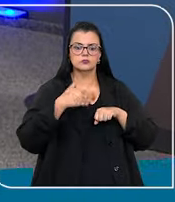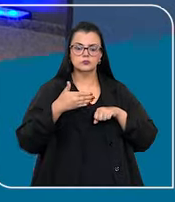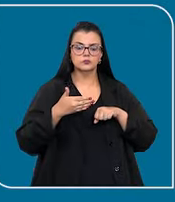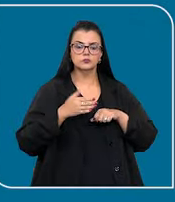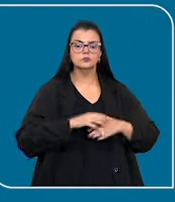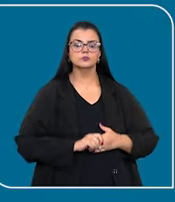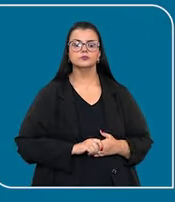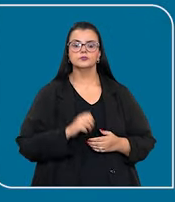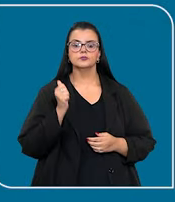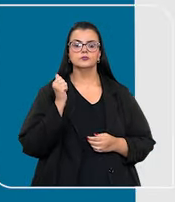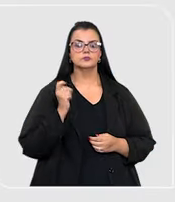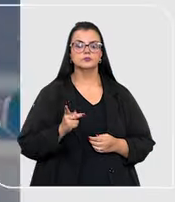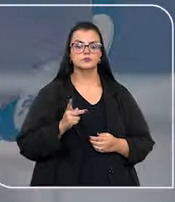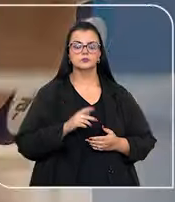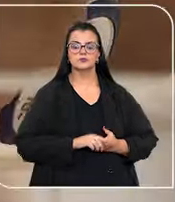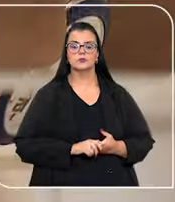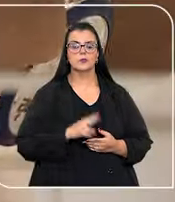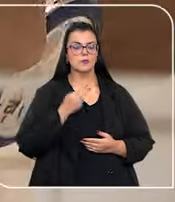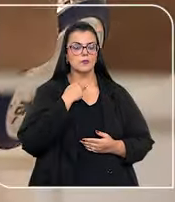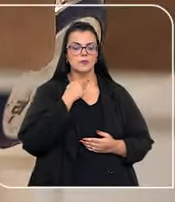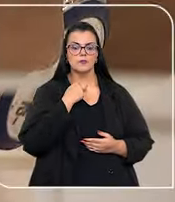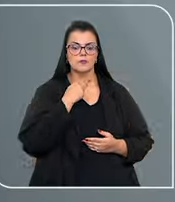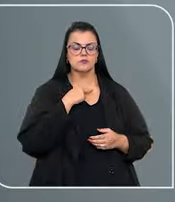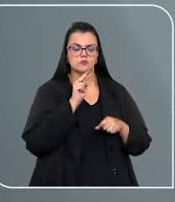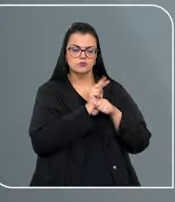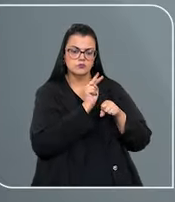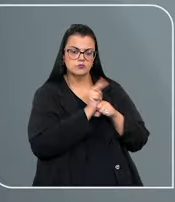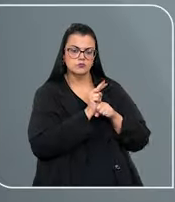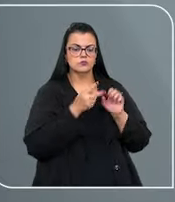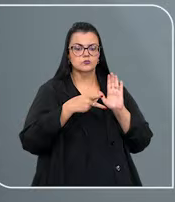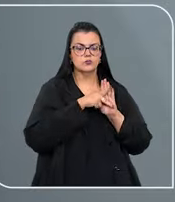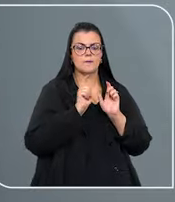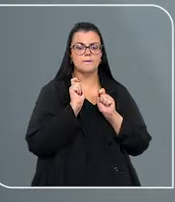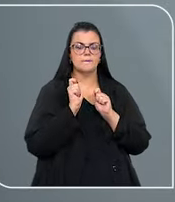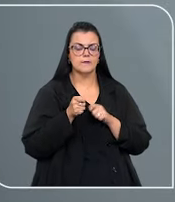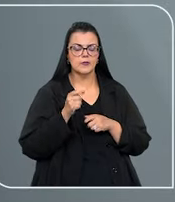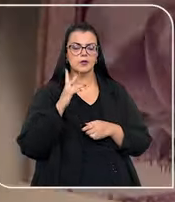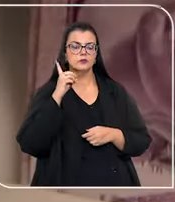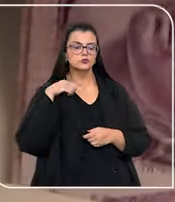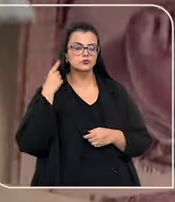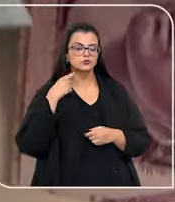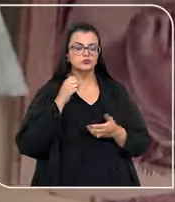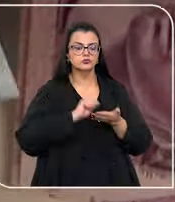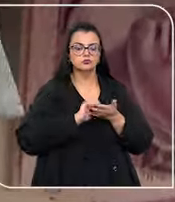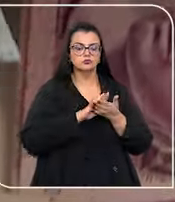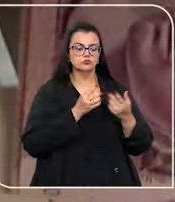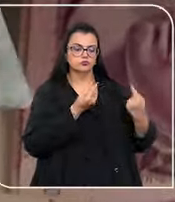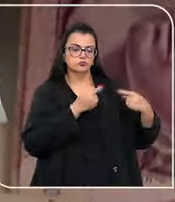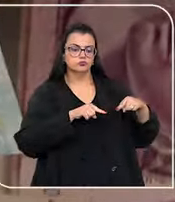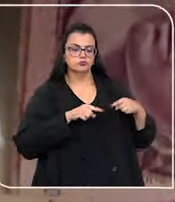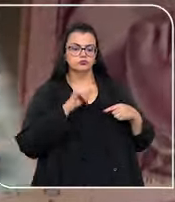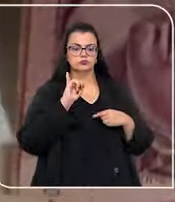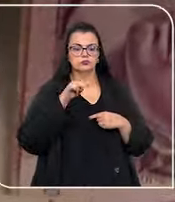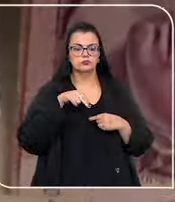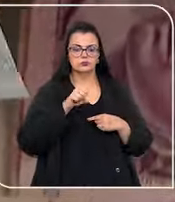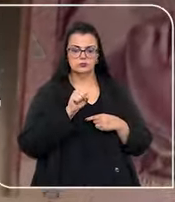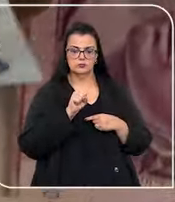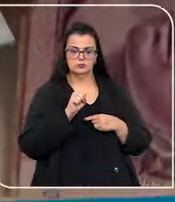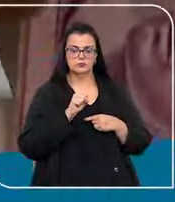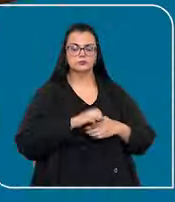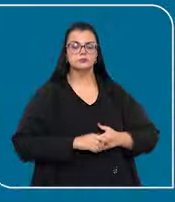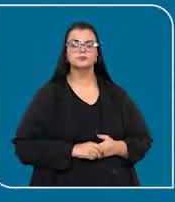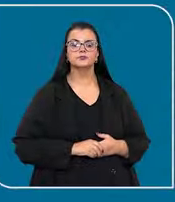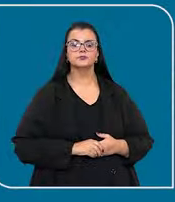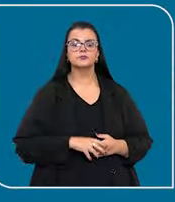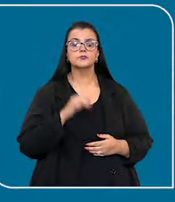duração. A aposentadoria não pode ser penhorada para pagar advogado que atuou no processo contra o INSS.